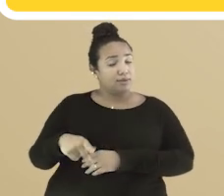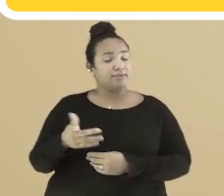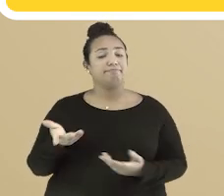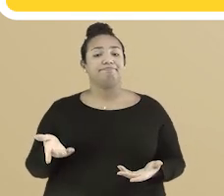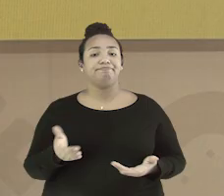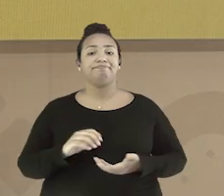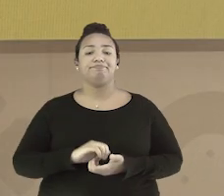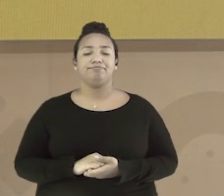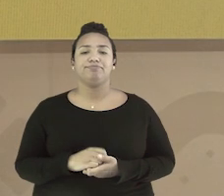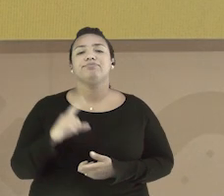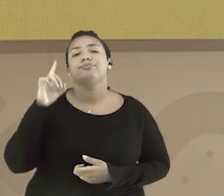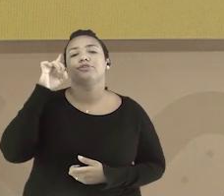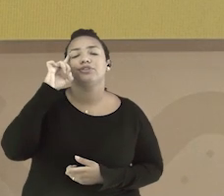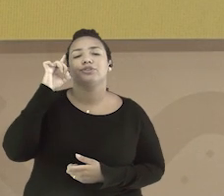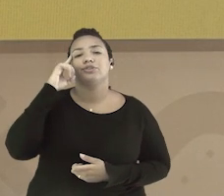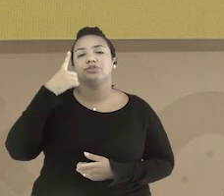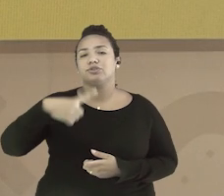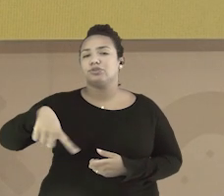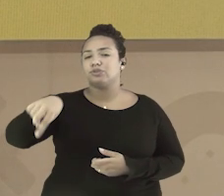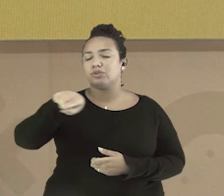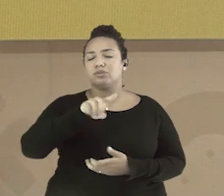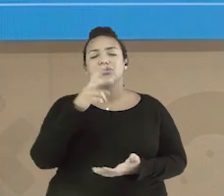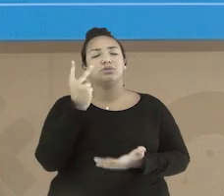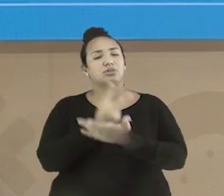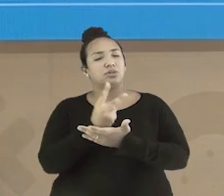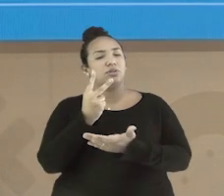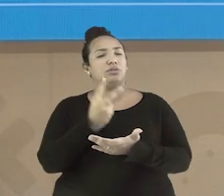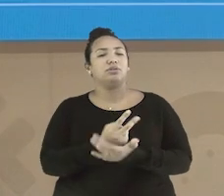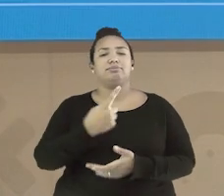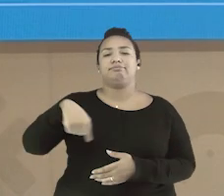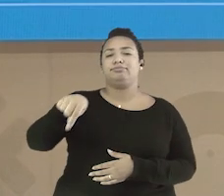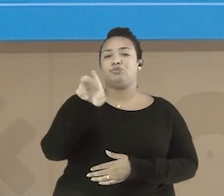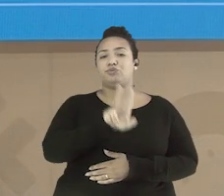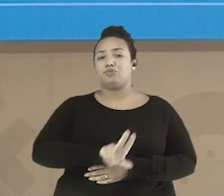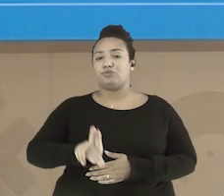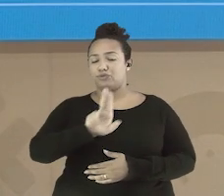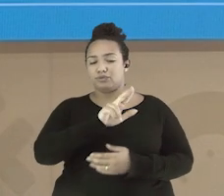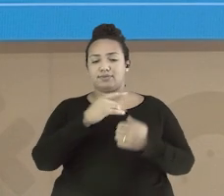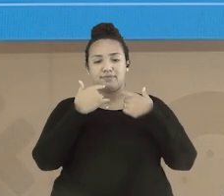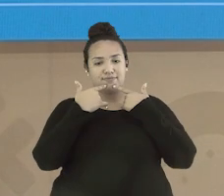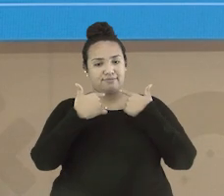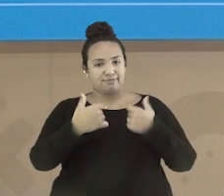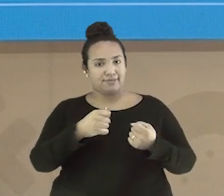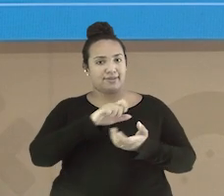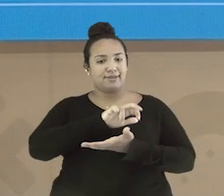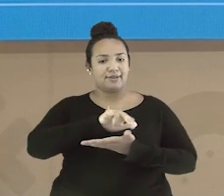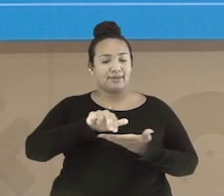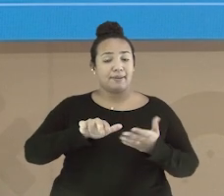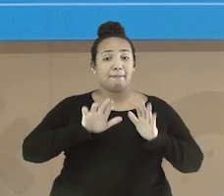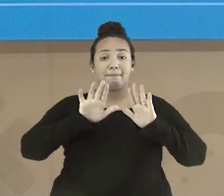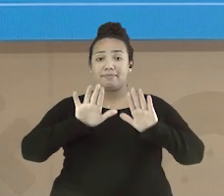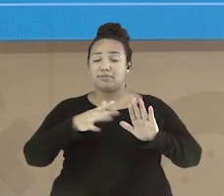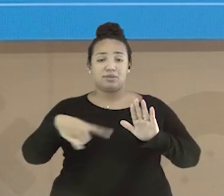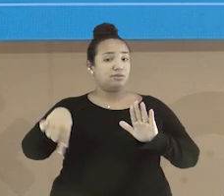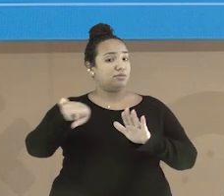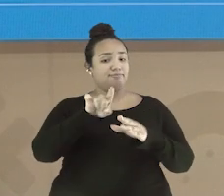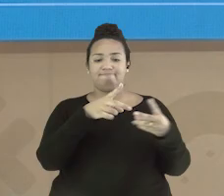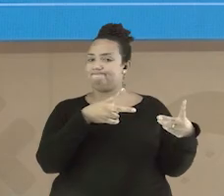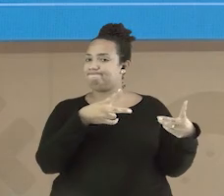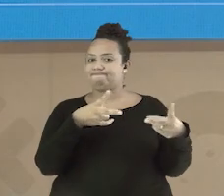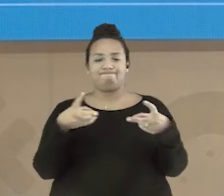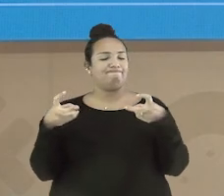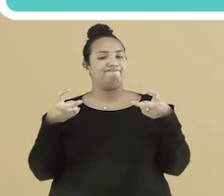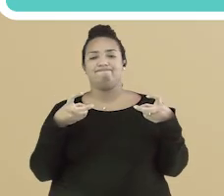vivem. No nosso dia a dia, a todo momento usamos as variedades linguísticas. No entanto, não